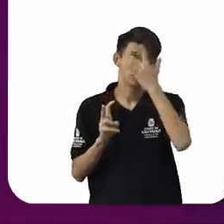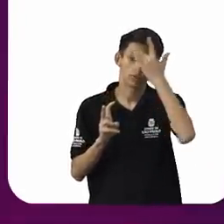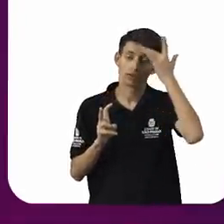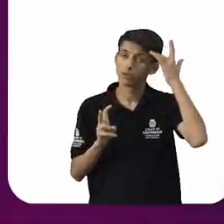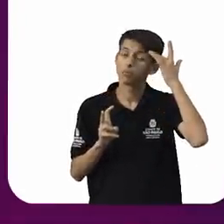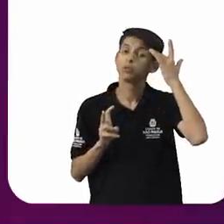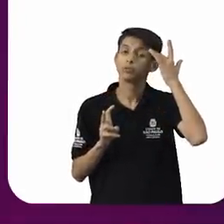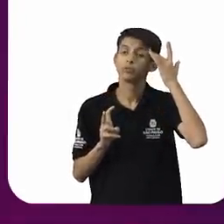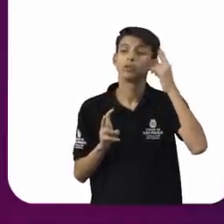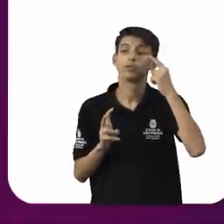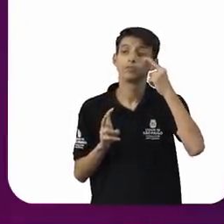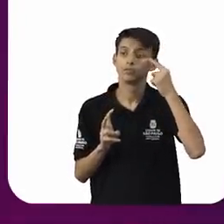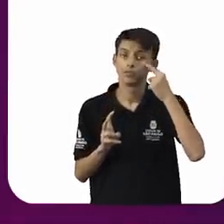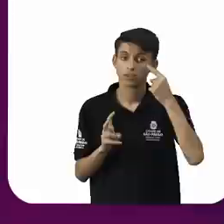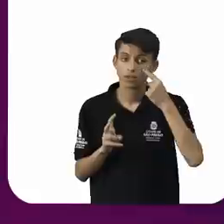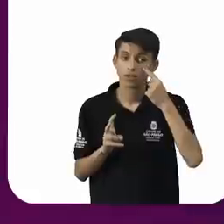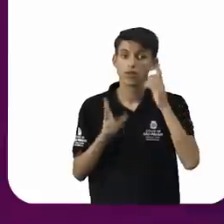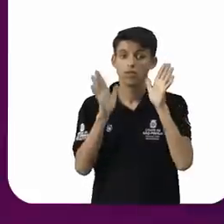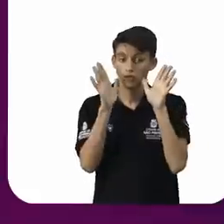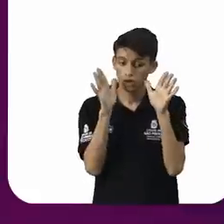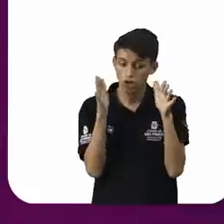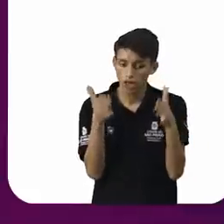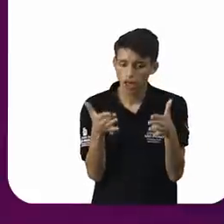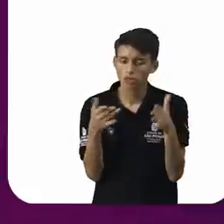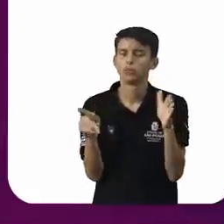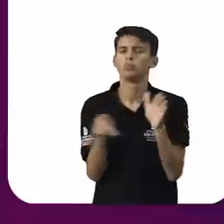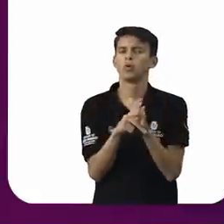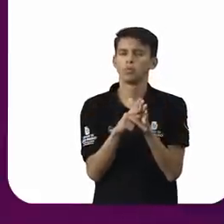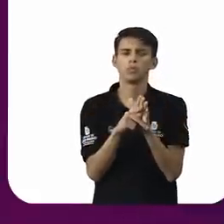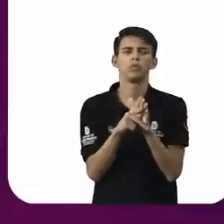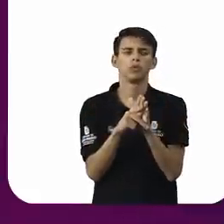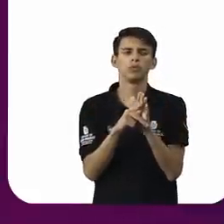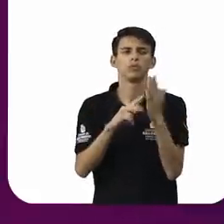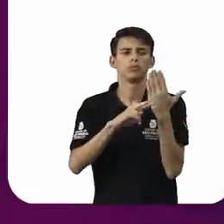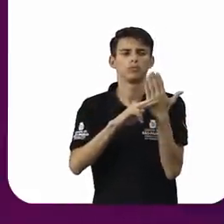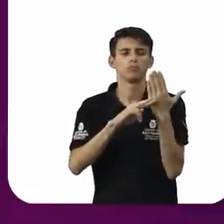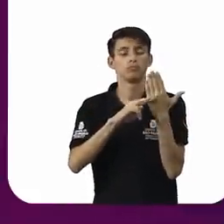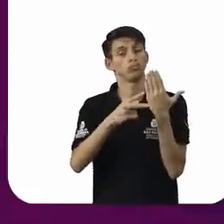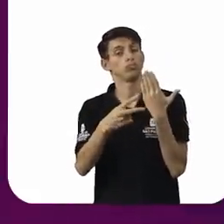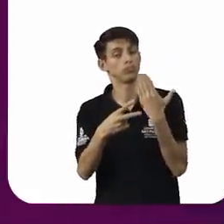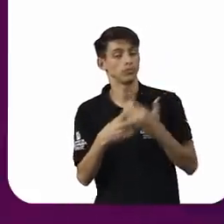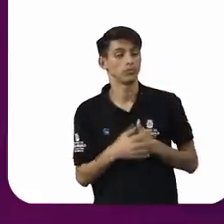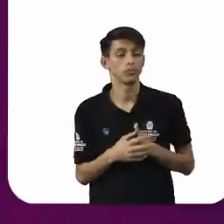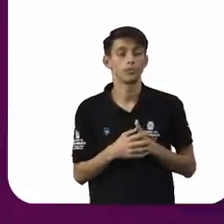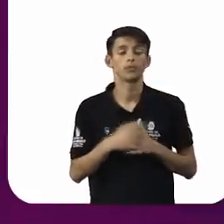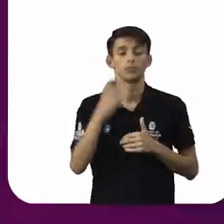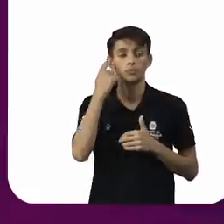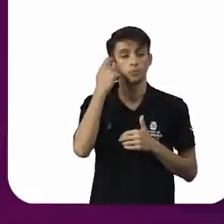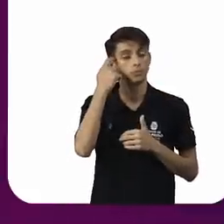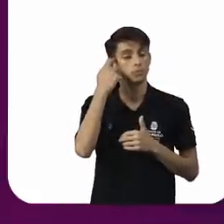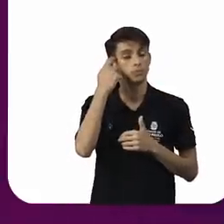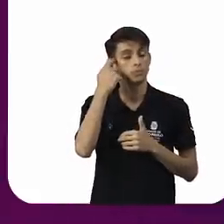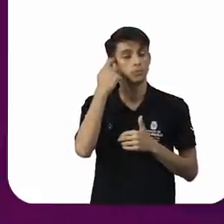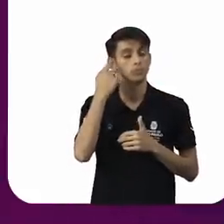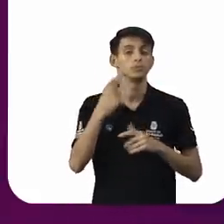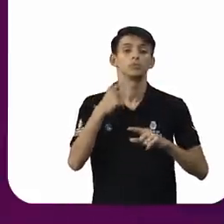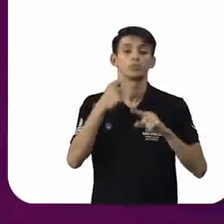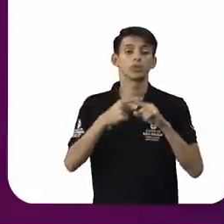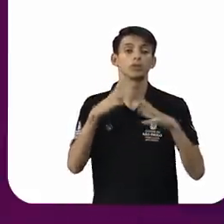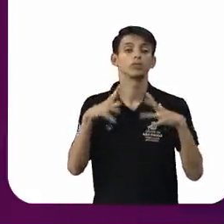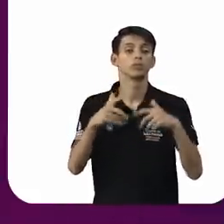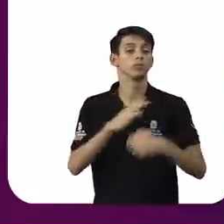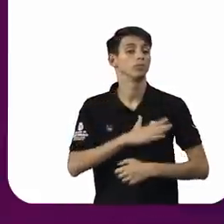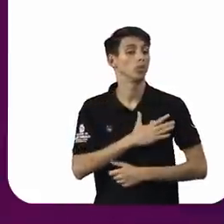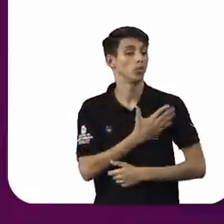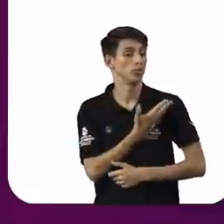do direito têm de ficarem muito focados na norma penal. Isso é um problema. Porque é certo que toda intolerância